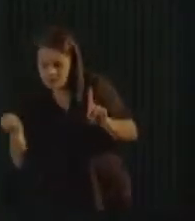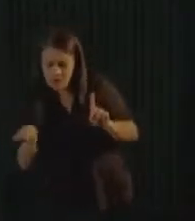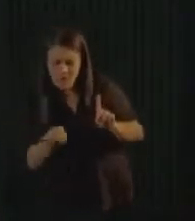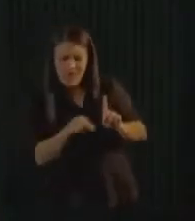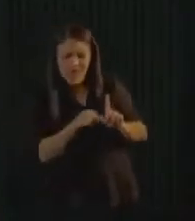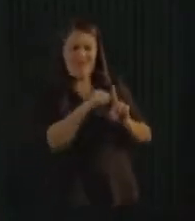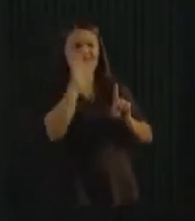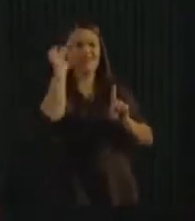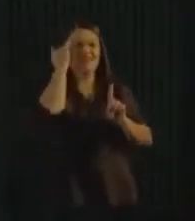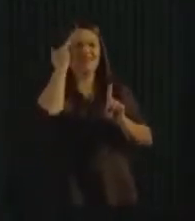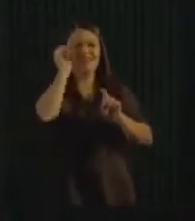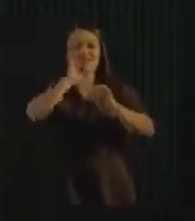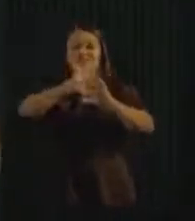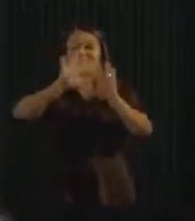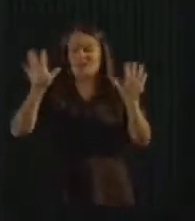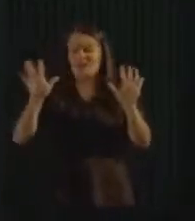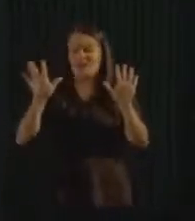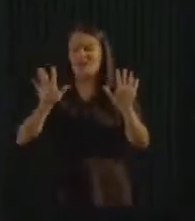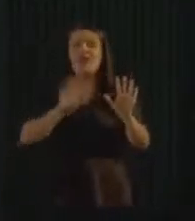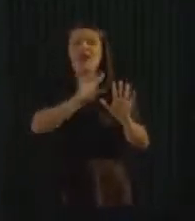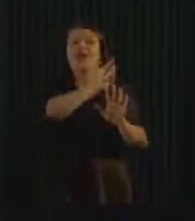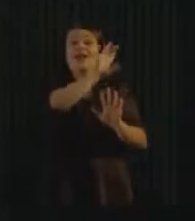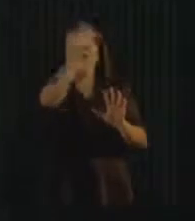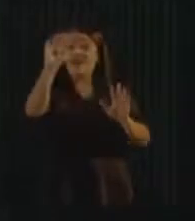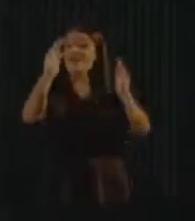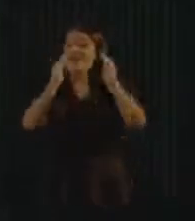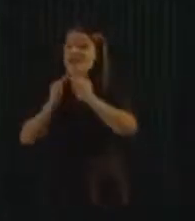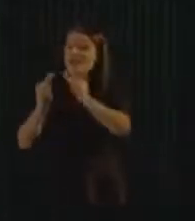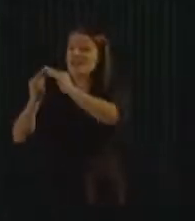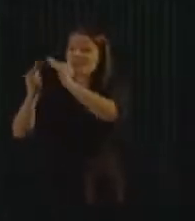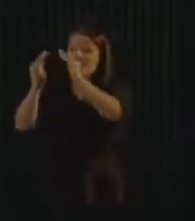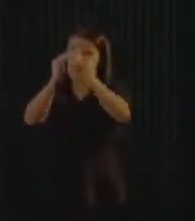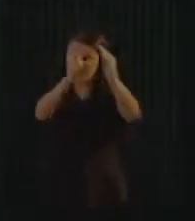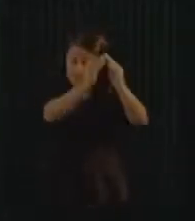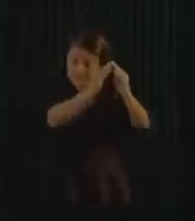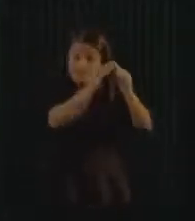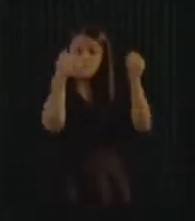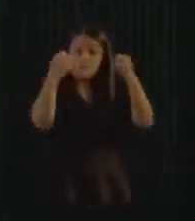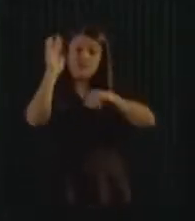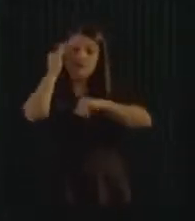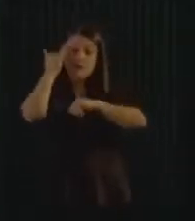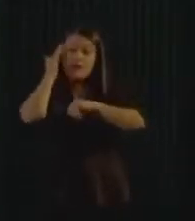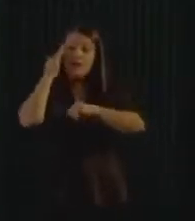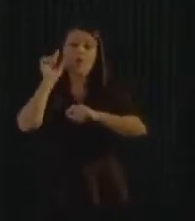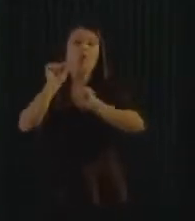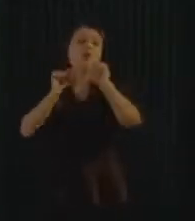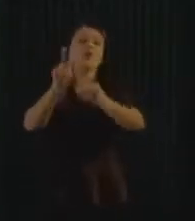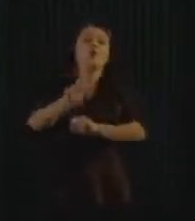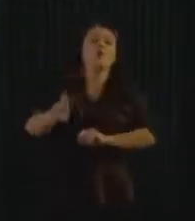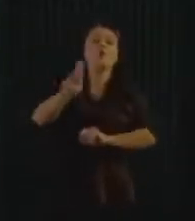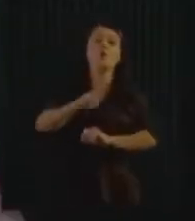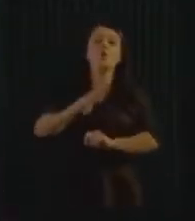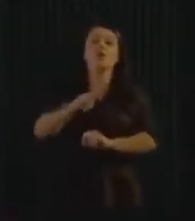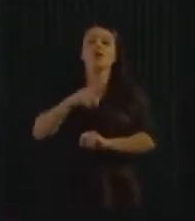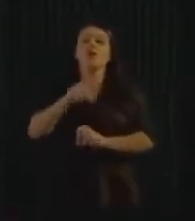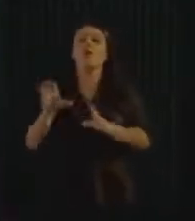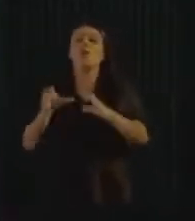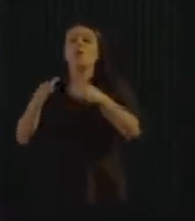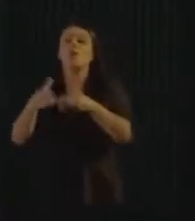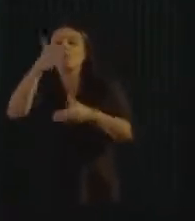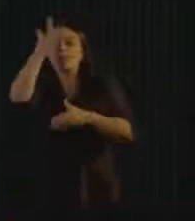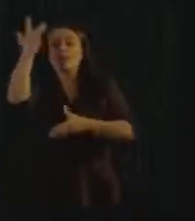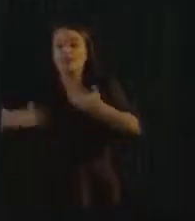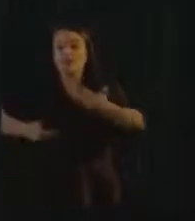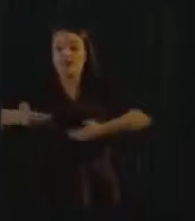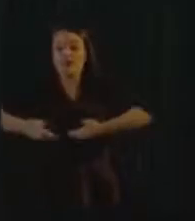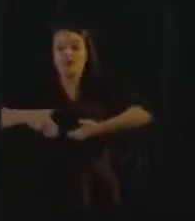o seu plástico seco. uma vez por semana, um grupo de catadores que passa na casa da pessoa. Então, mais do que separar